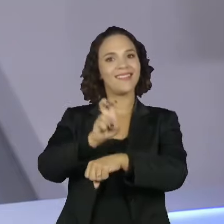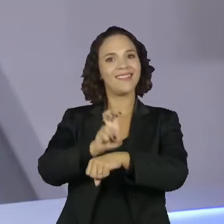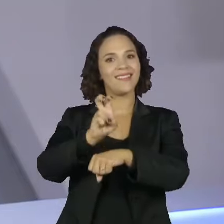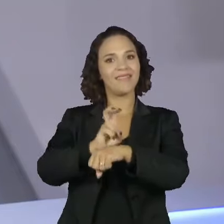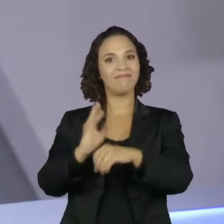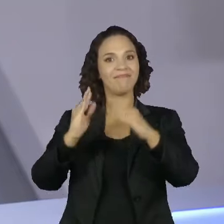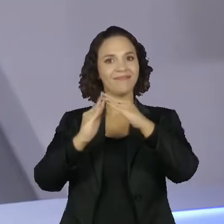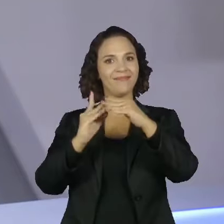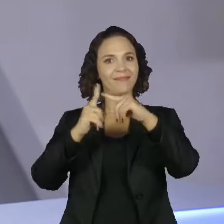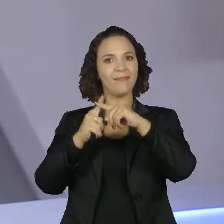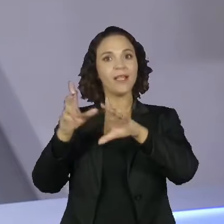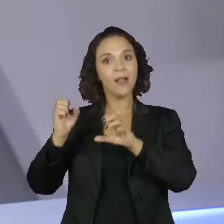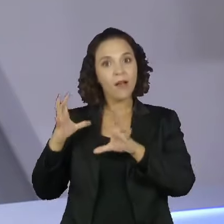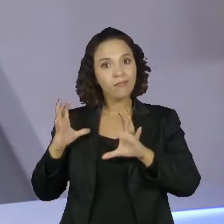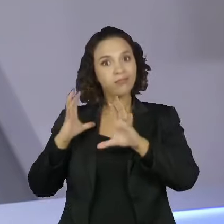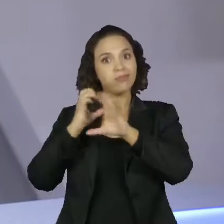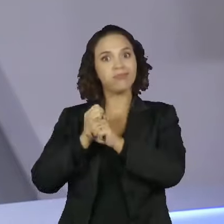completa 70 anos. Obrigado. Obrigado.